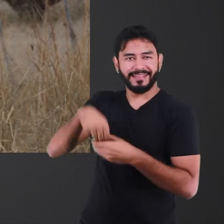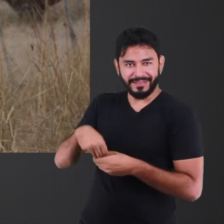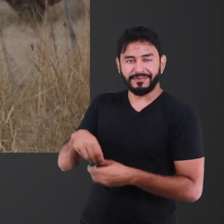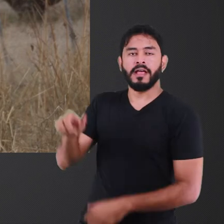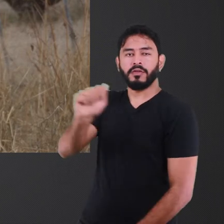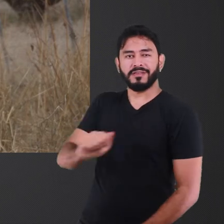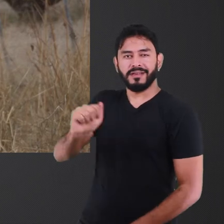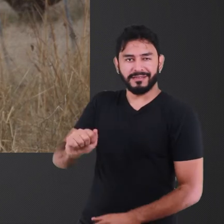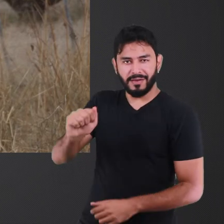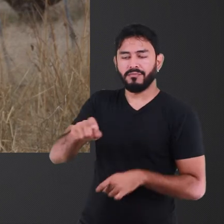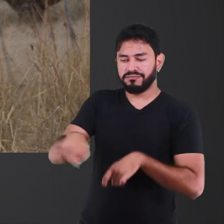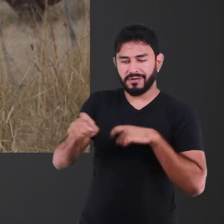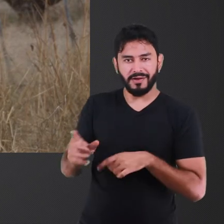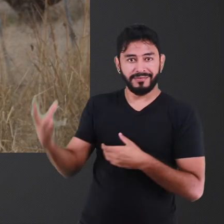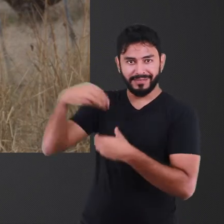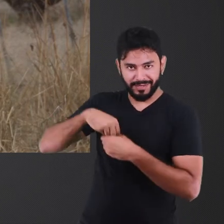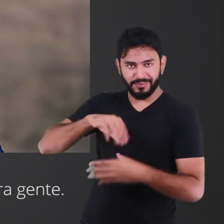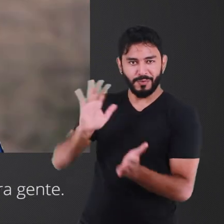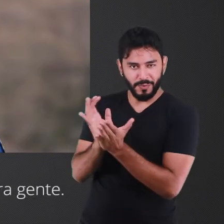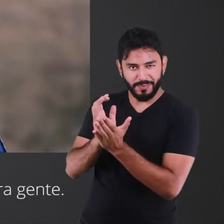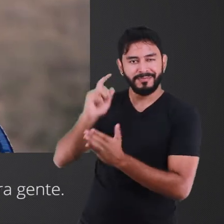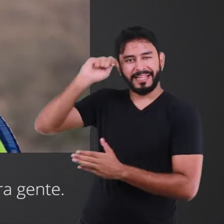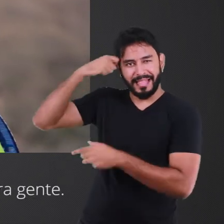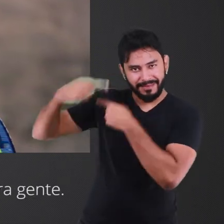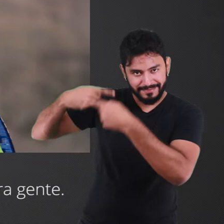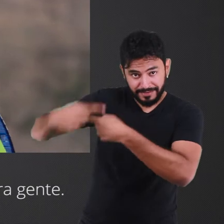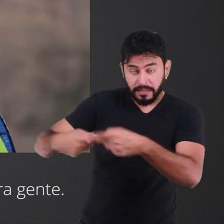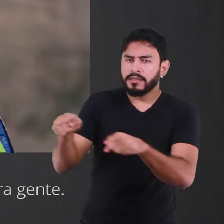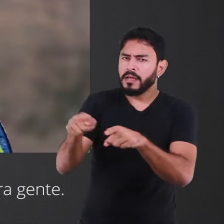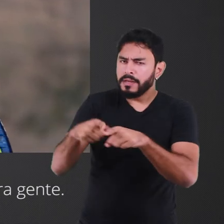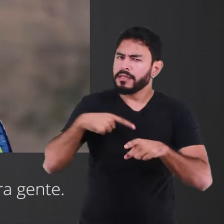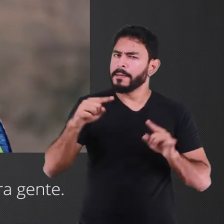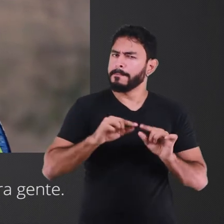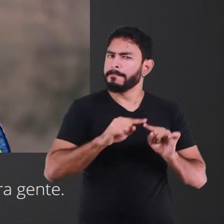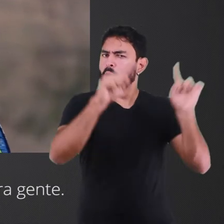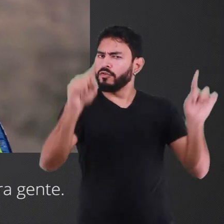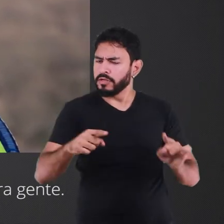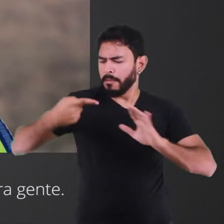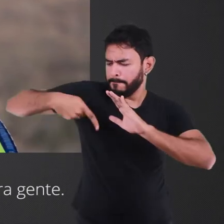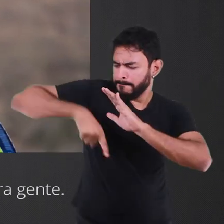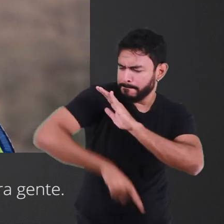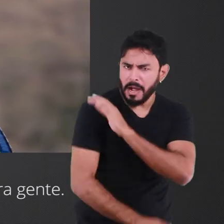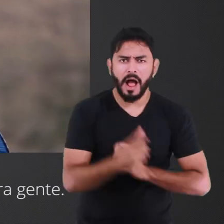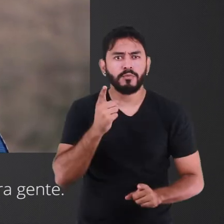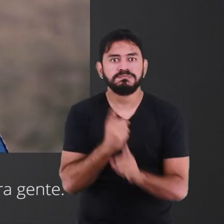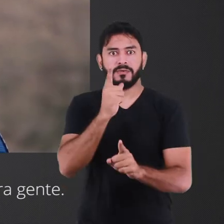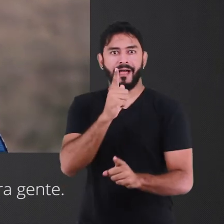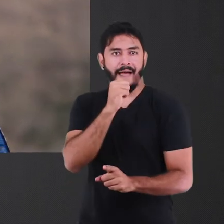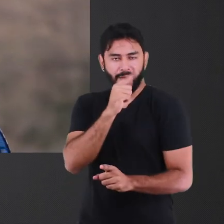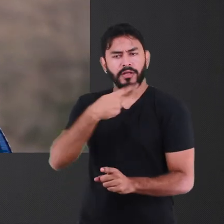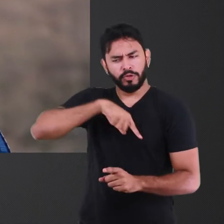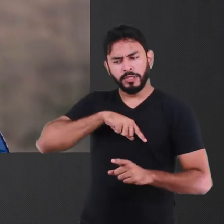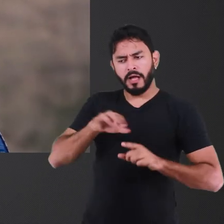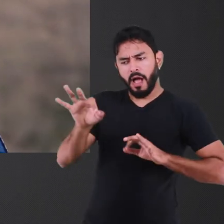rural, daqui da comunidade quilombola. O projeto de cisterna, de poços, vem especialmente para a